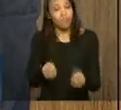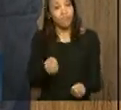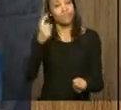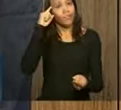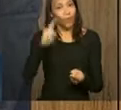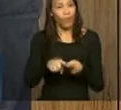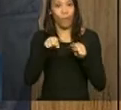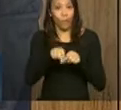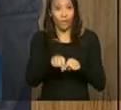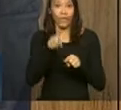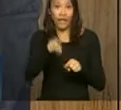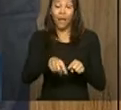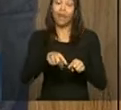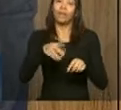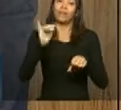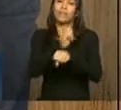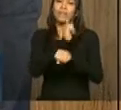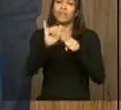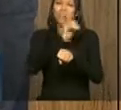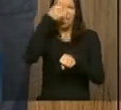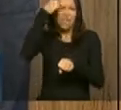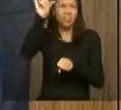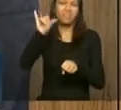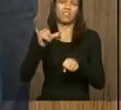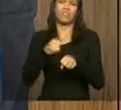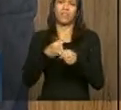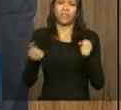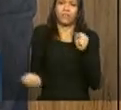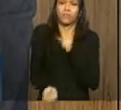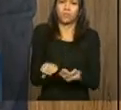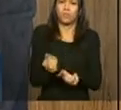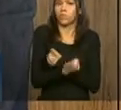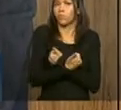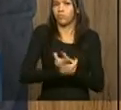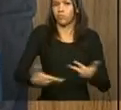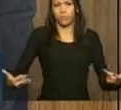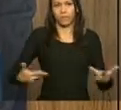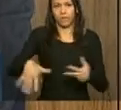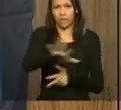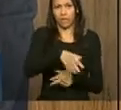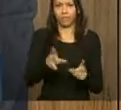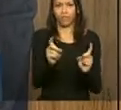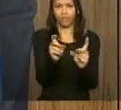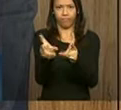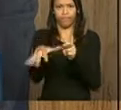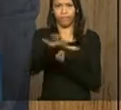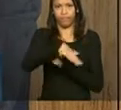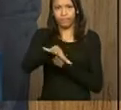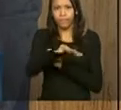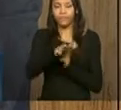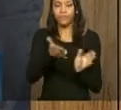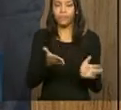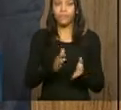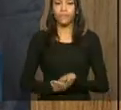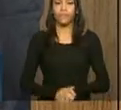No panorama geral, não houve um grande aumento global do protecionismo nesse período.